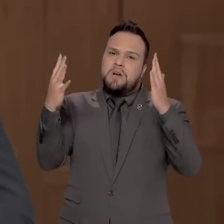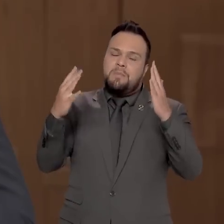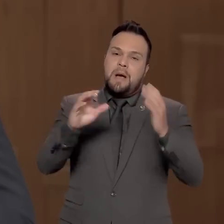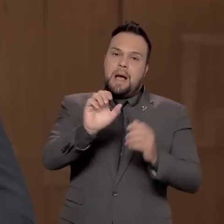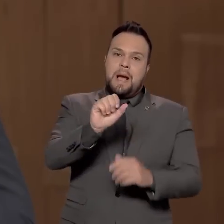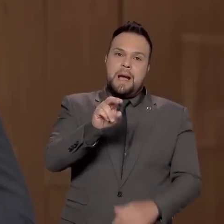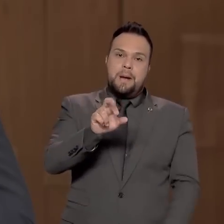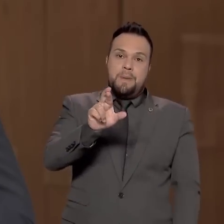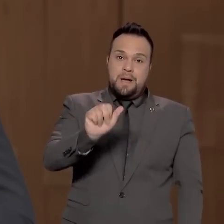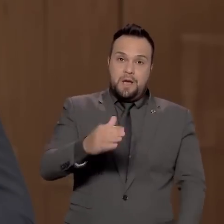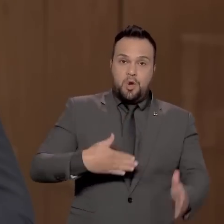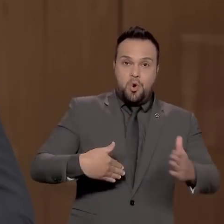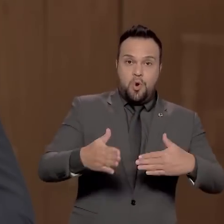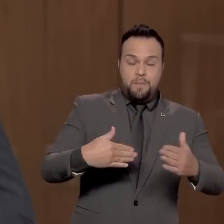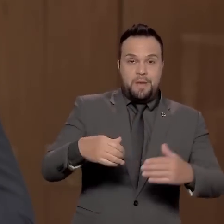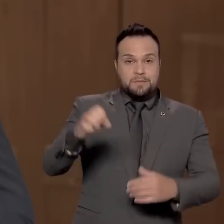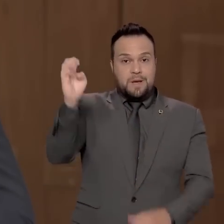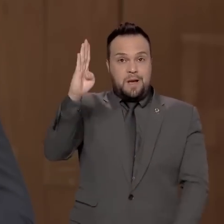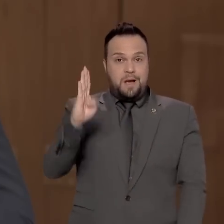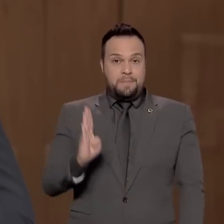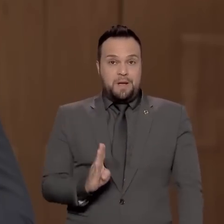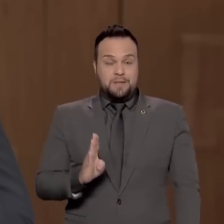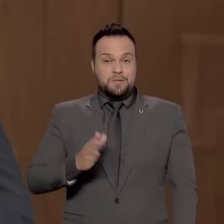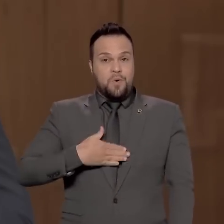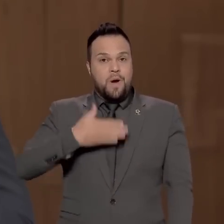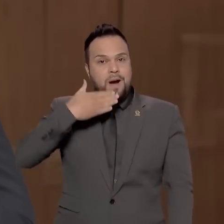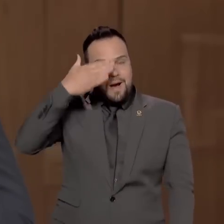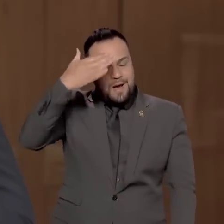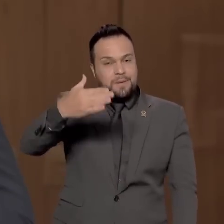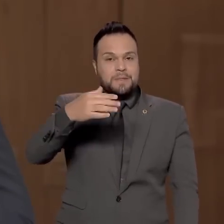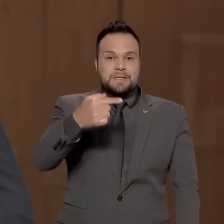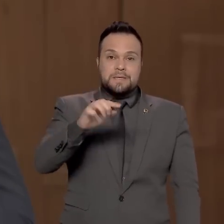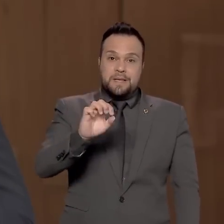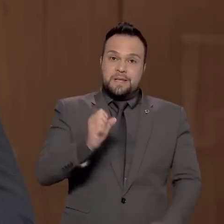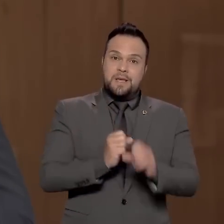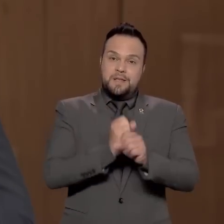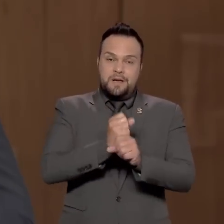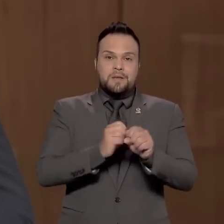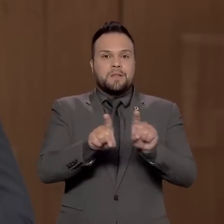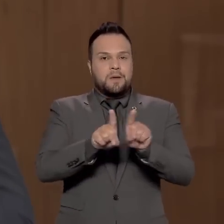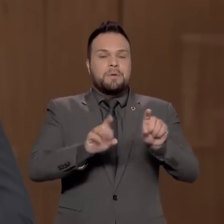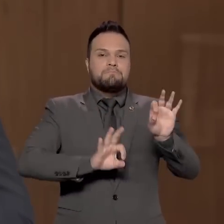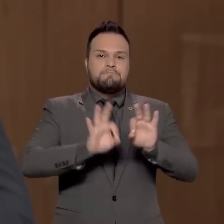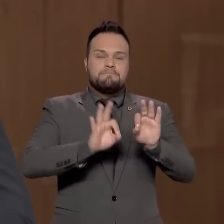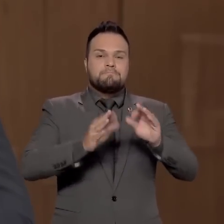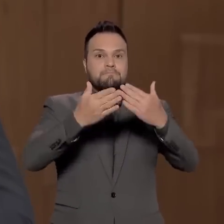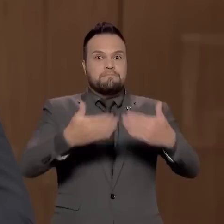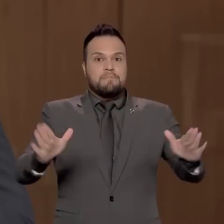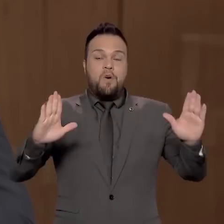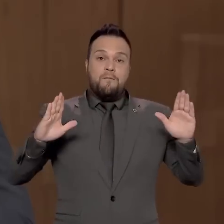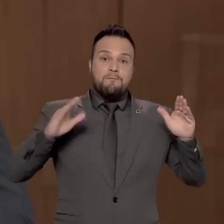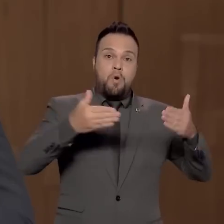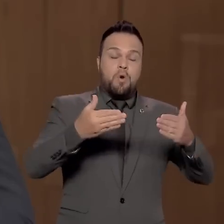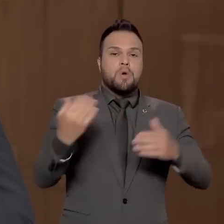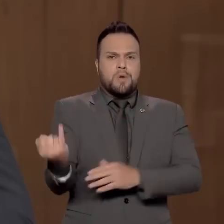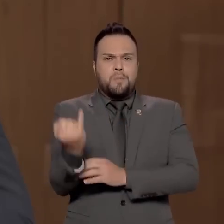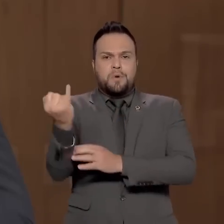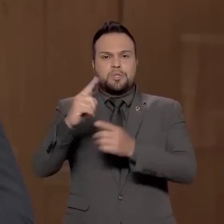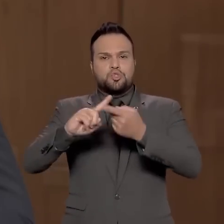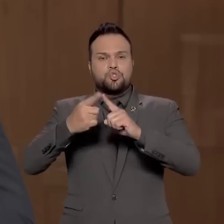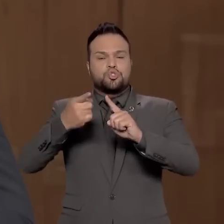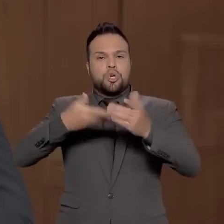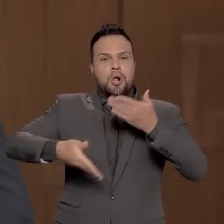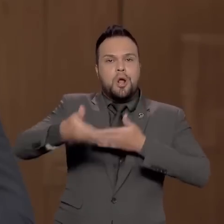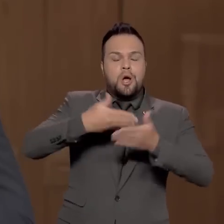a Câmara de Comércio Árabe Brasileira pelos seus 70 anos e pela realização deste fórum, de grande relevância no diálogo